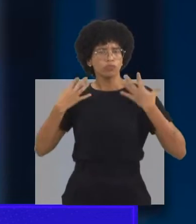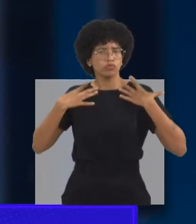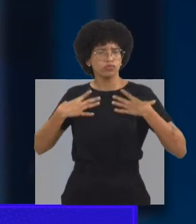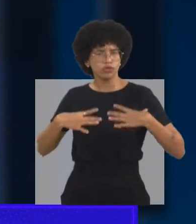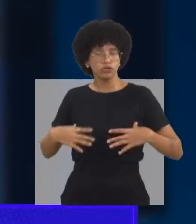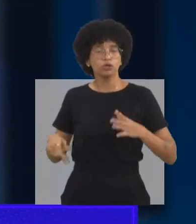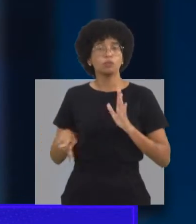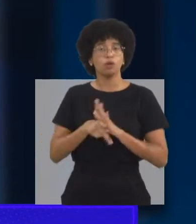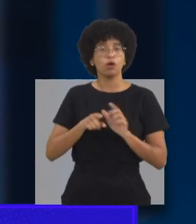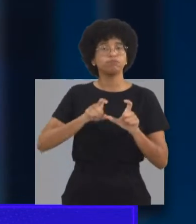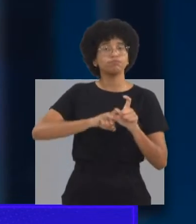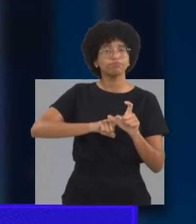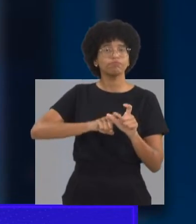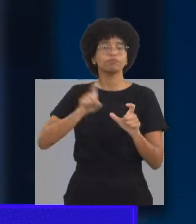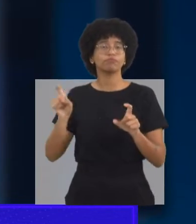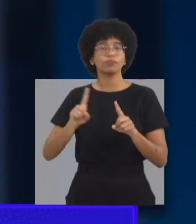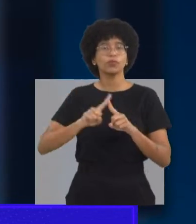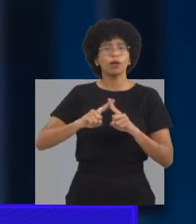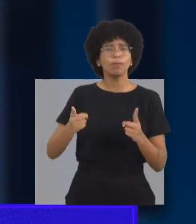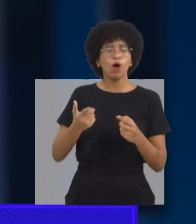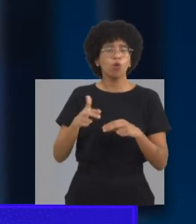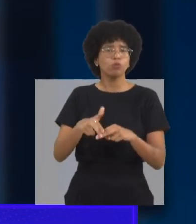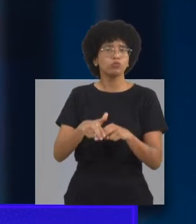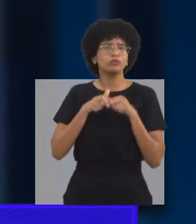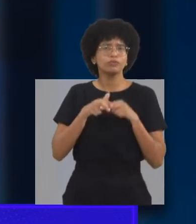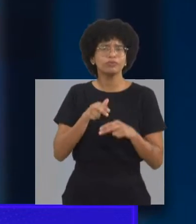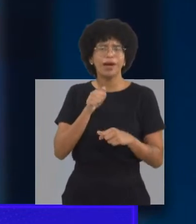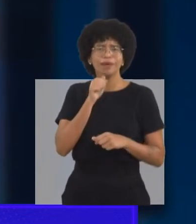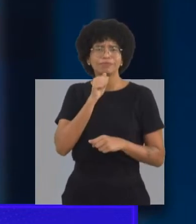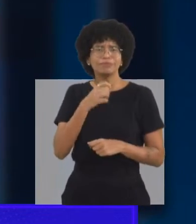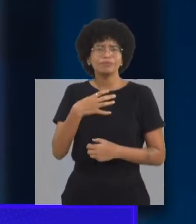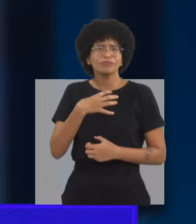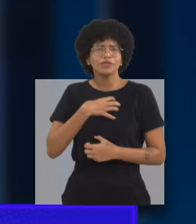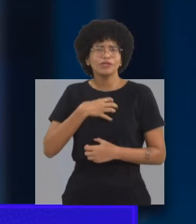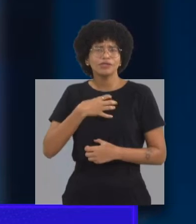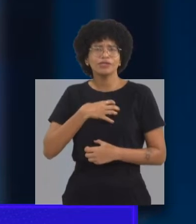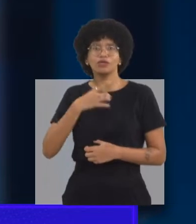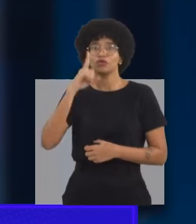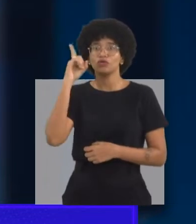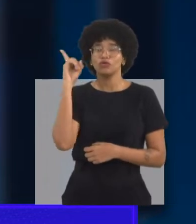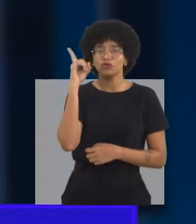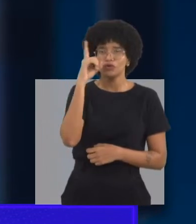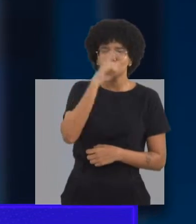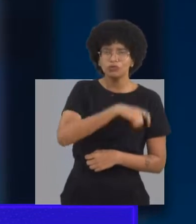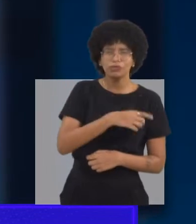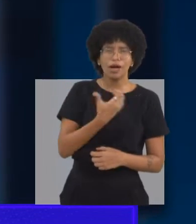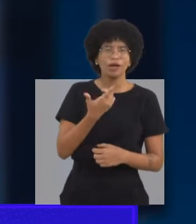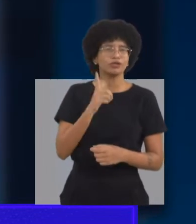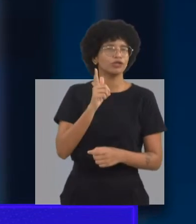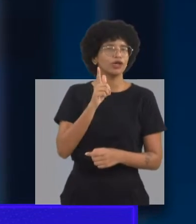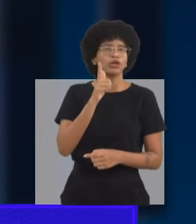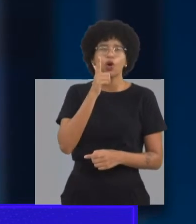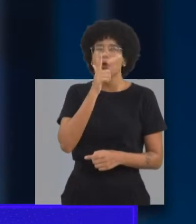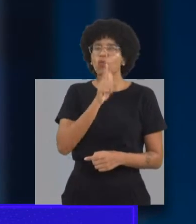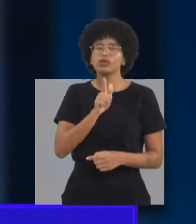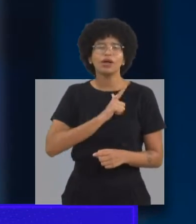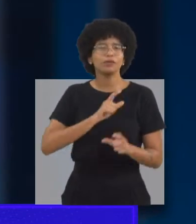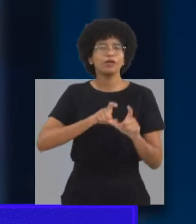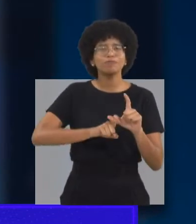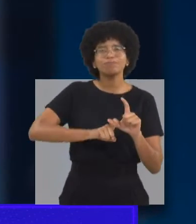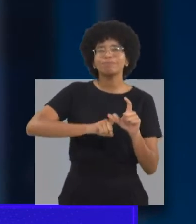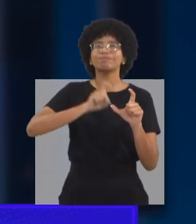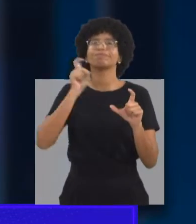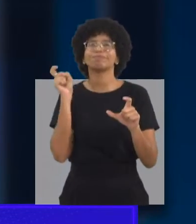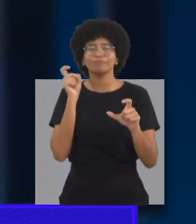uma criança que deveria estar fazendo algumas atividades do dia a dia, alimentação, uso de banheiro, tomar banho,